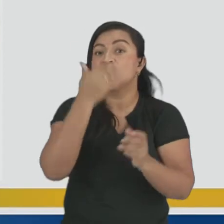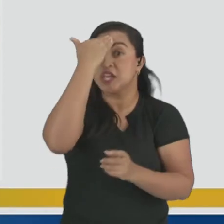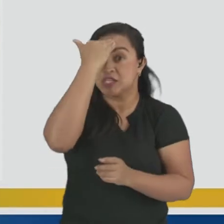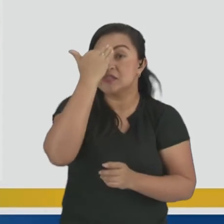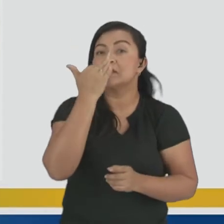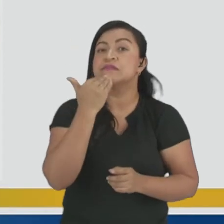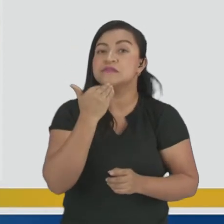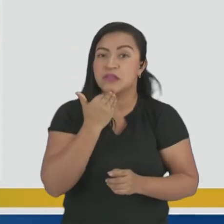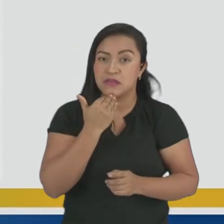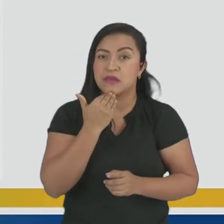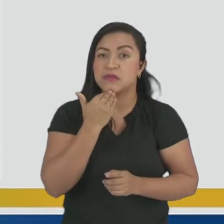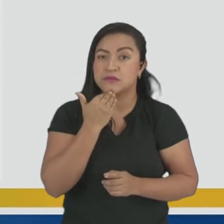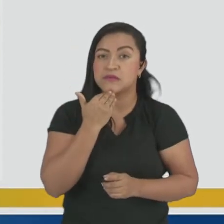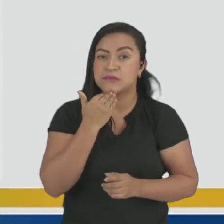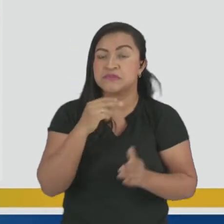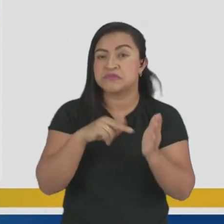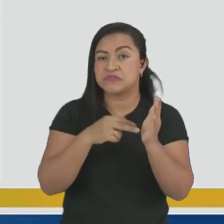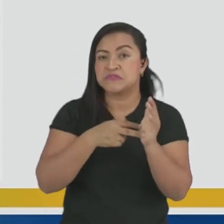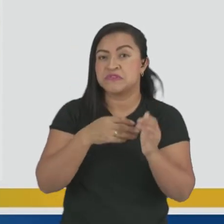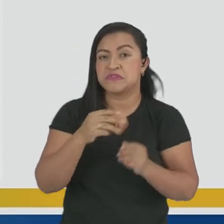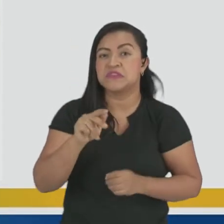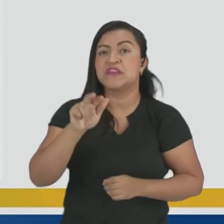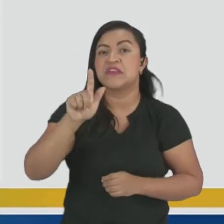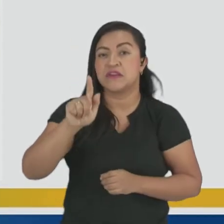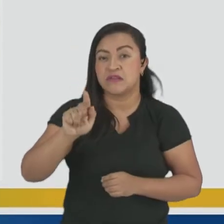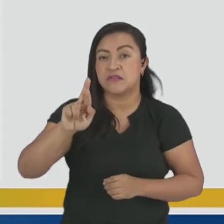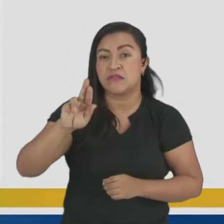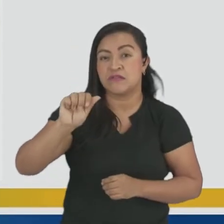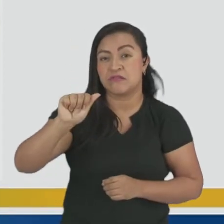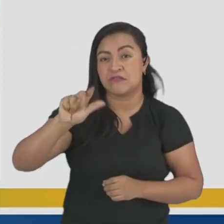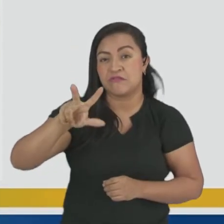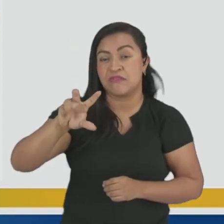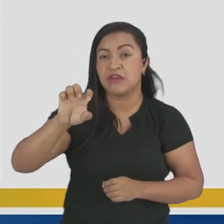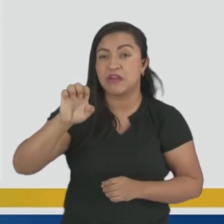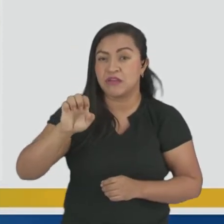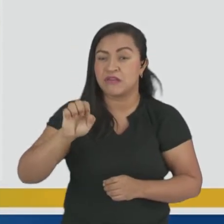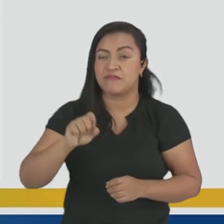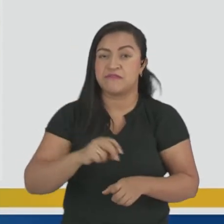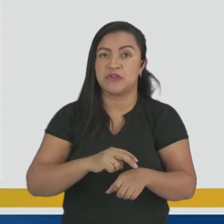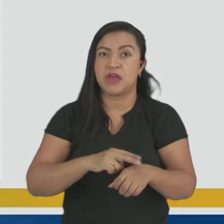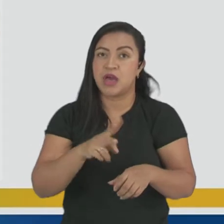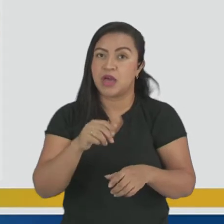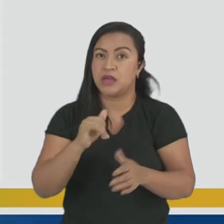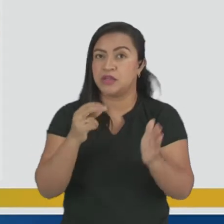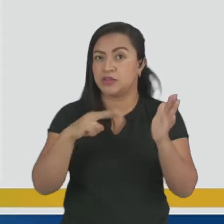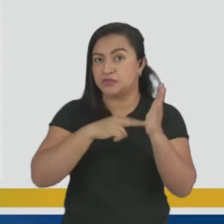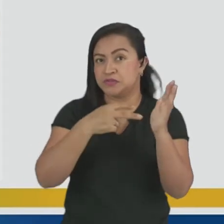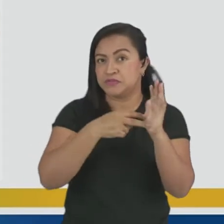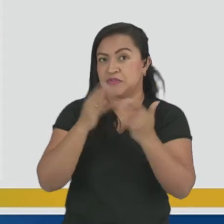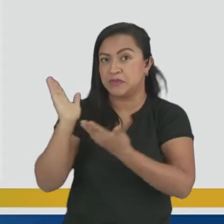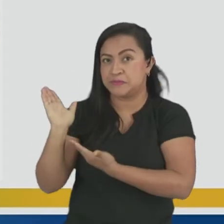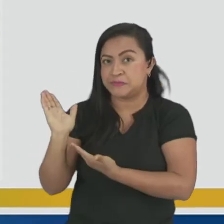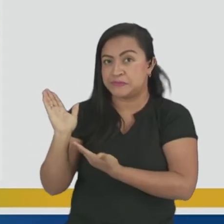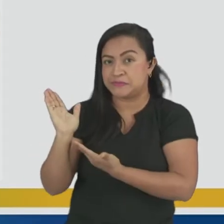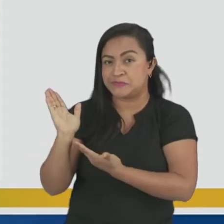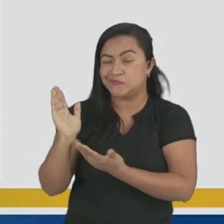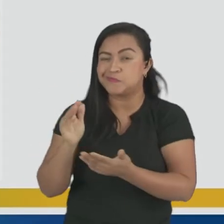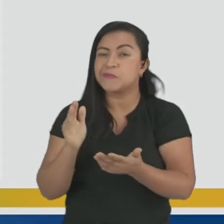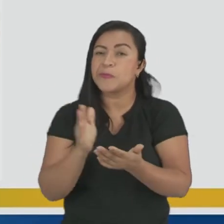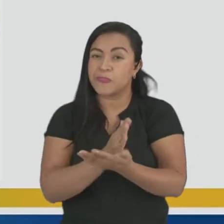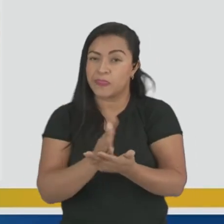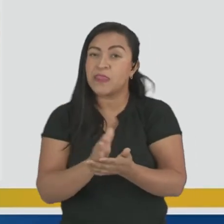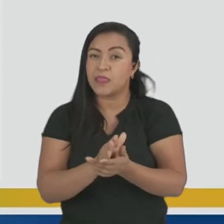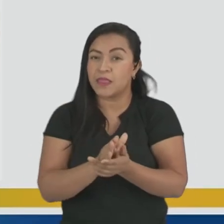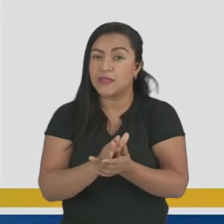Mesmo as pessoas mais sérias, mais graves. Tá? Aí tem o significado da palavra aqui. Muitas vezes o texto, ele vem dessa